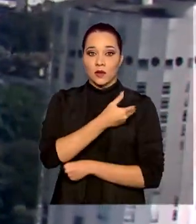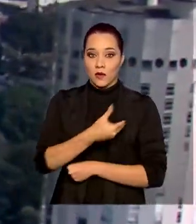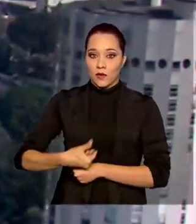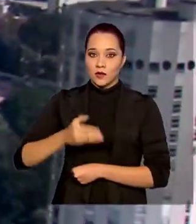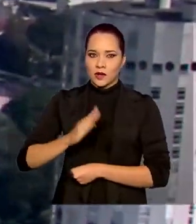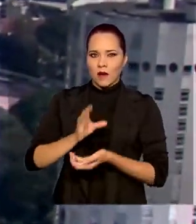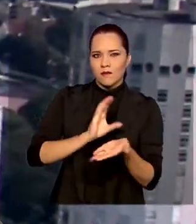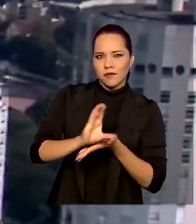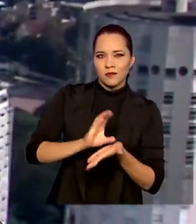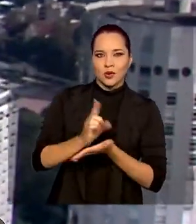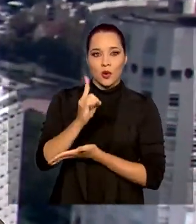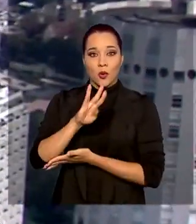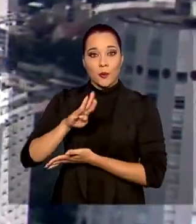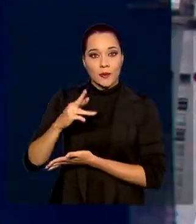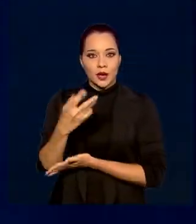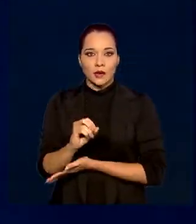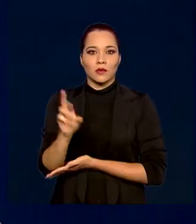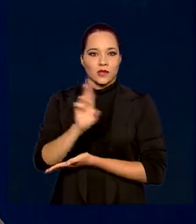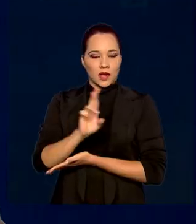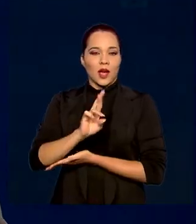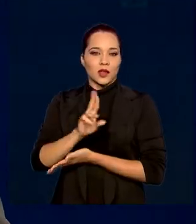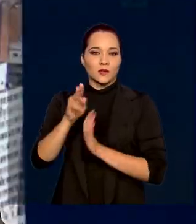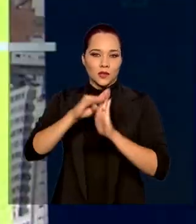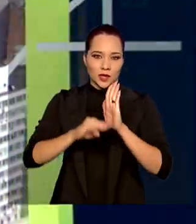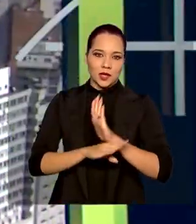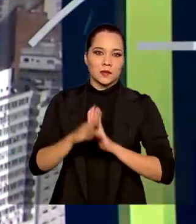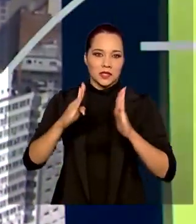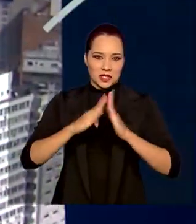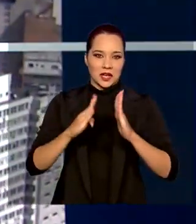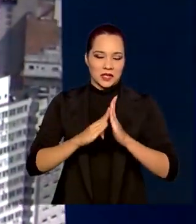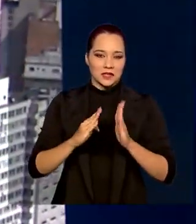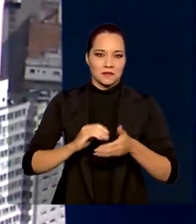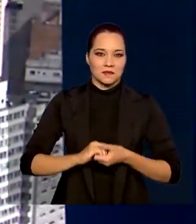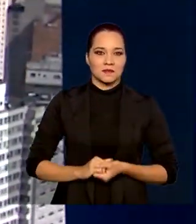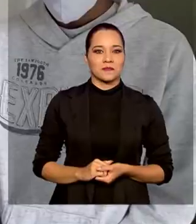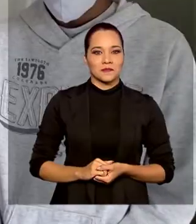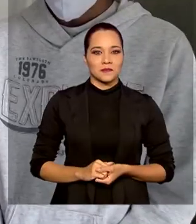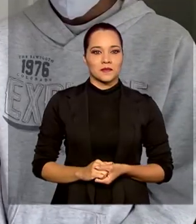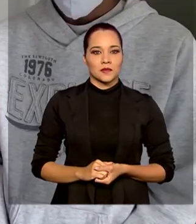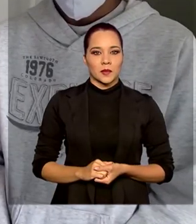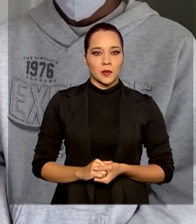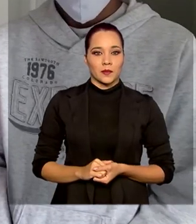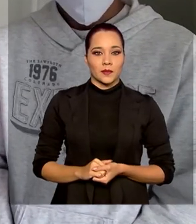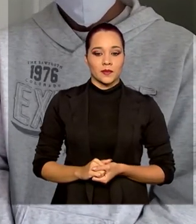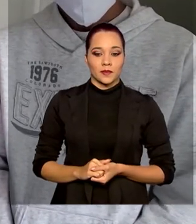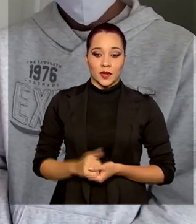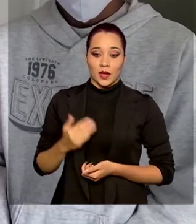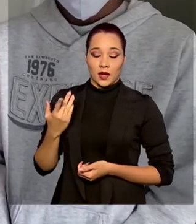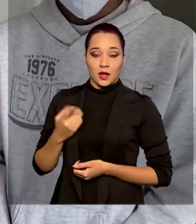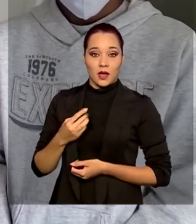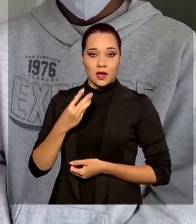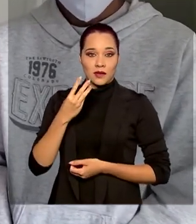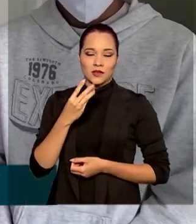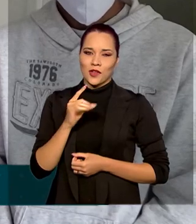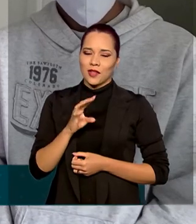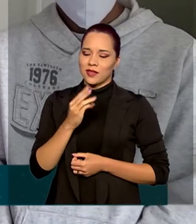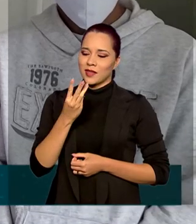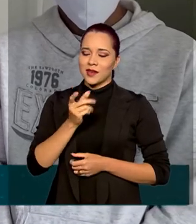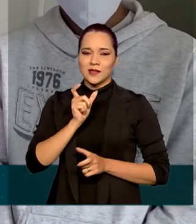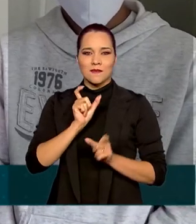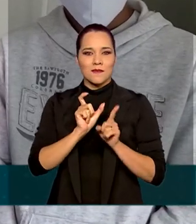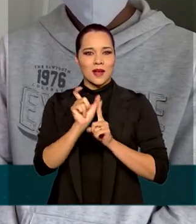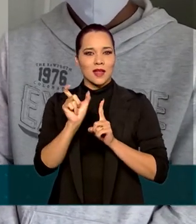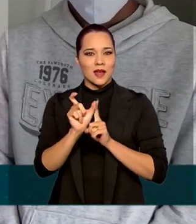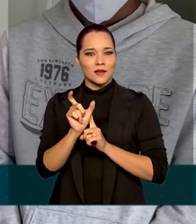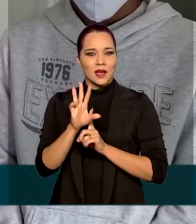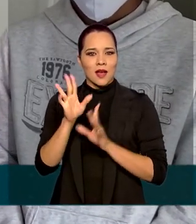já investiu mais de um bilhão de reais no programa de habitação popular. Em apenas três palavras, a família de